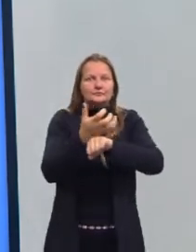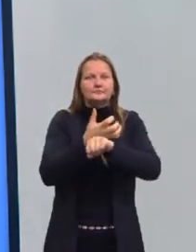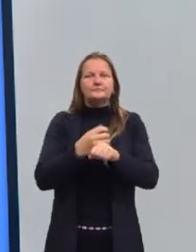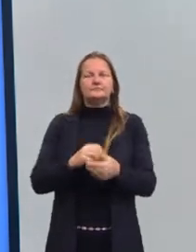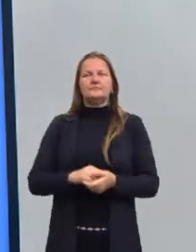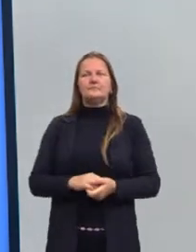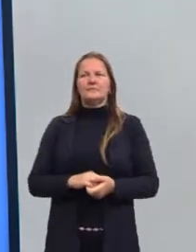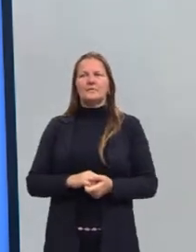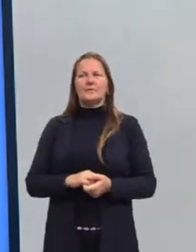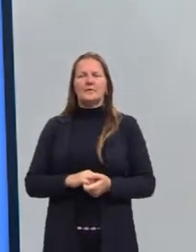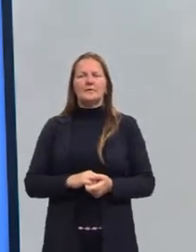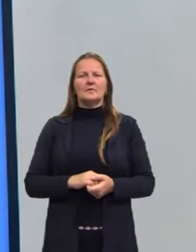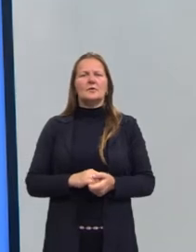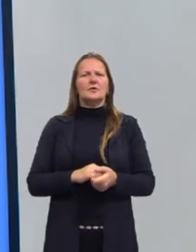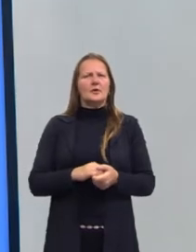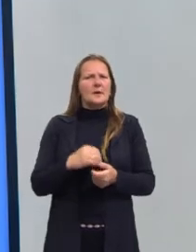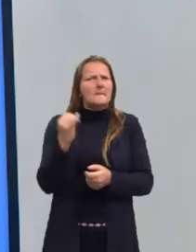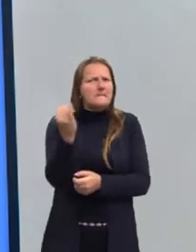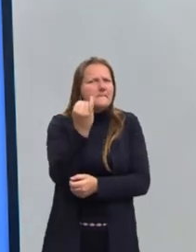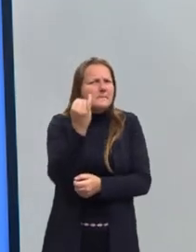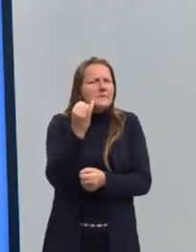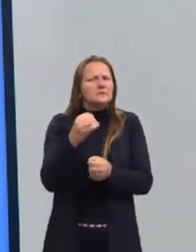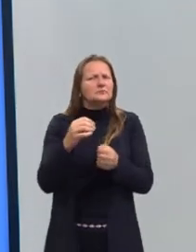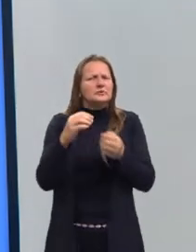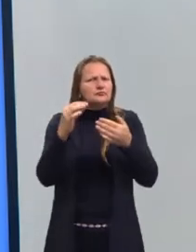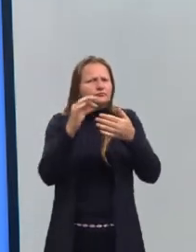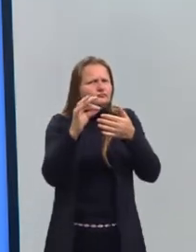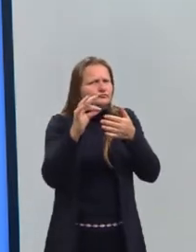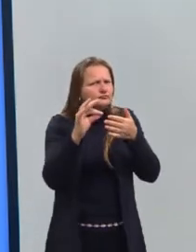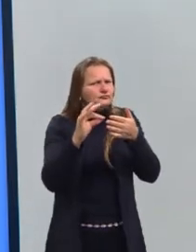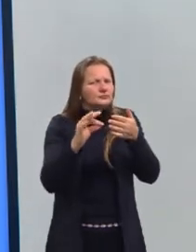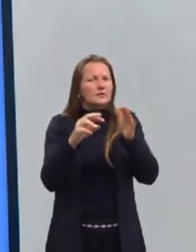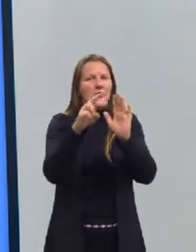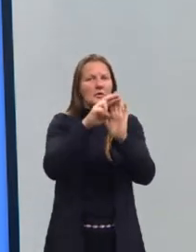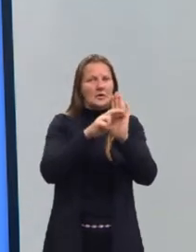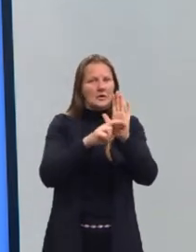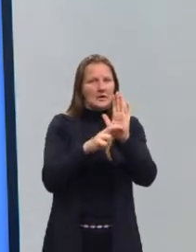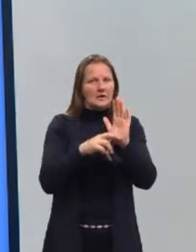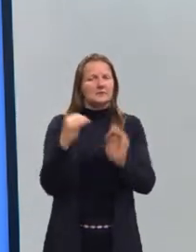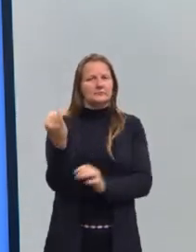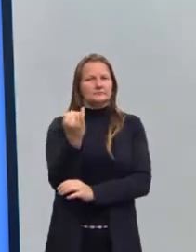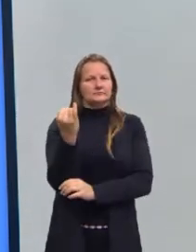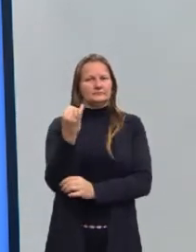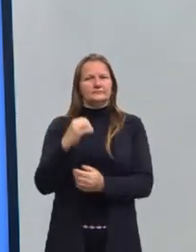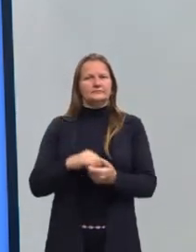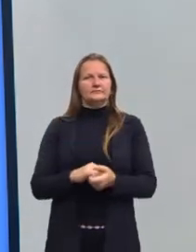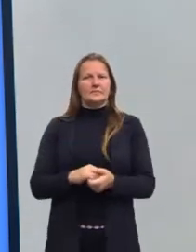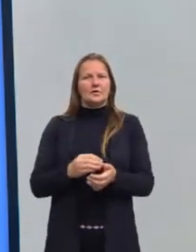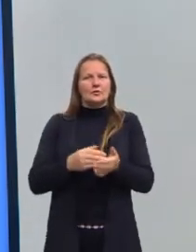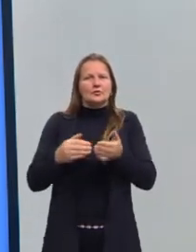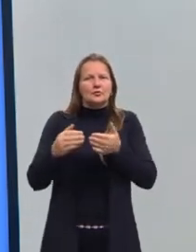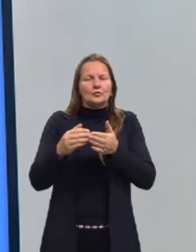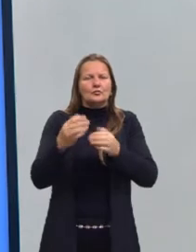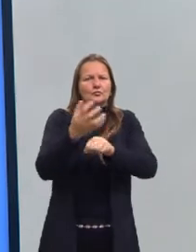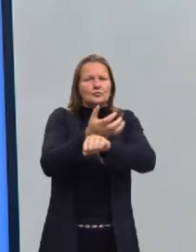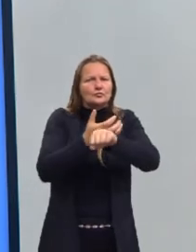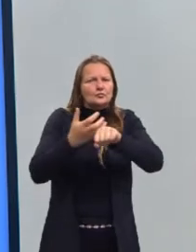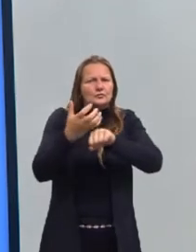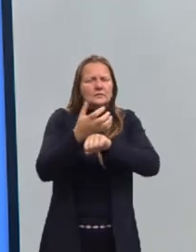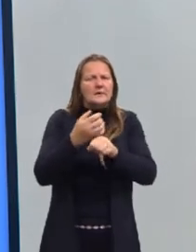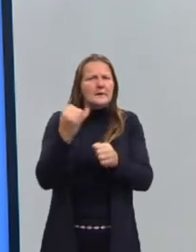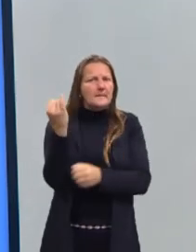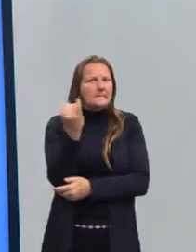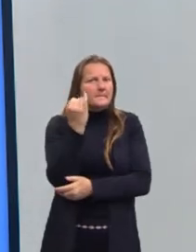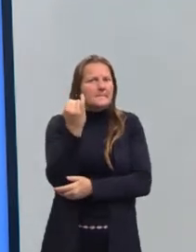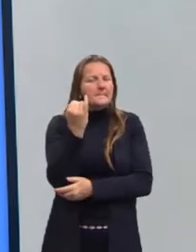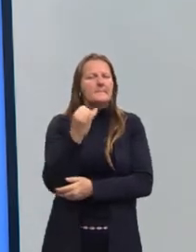preocupe com a redação, leve muito a sério a redação. Ela é muito importante no Enem, como todos os componentes, né? Mas dê uma atenção